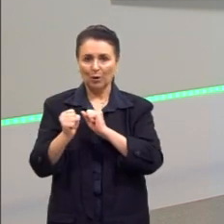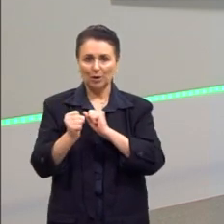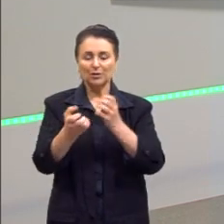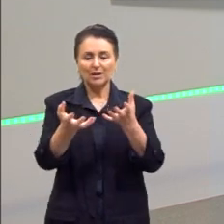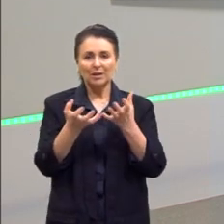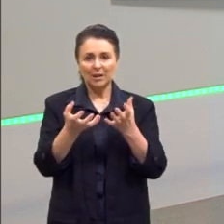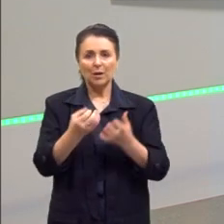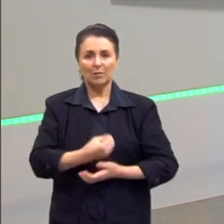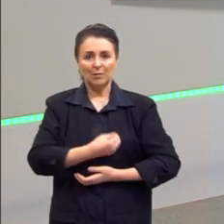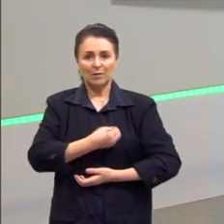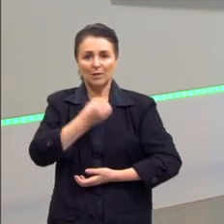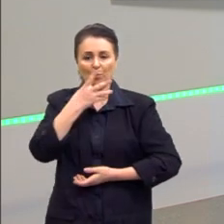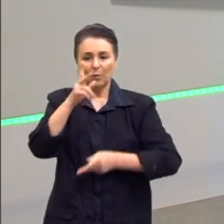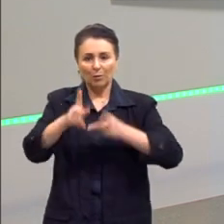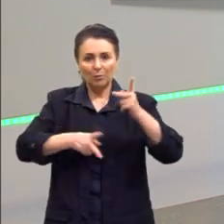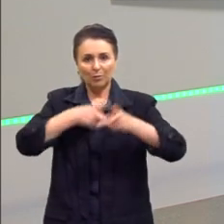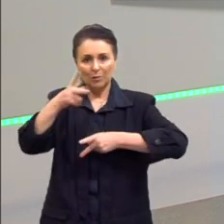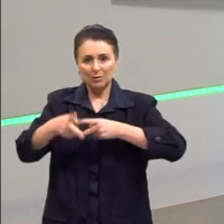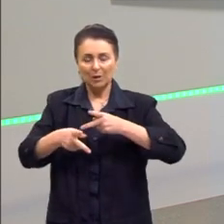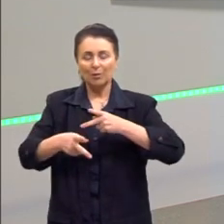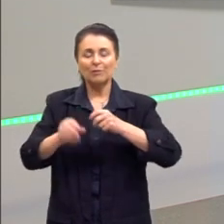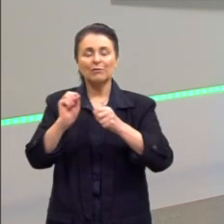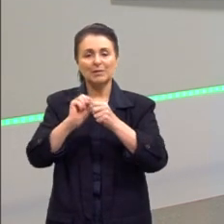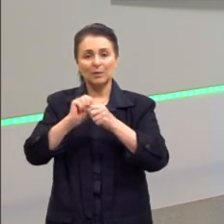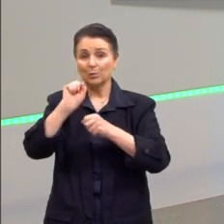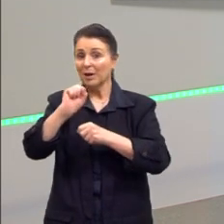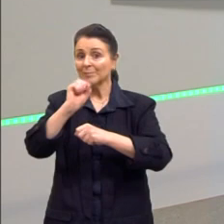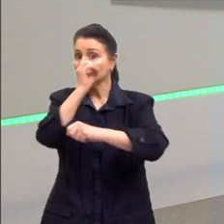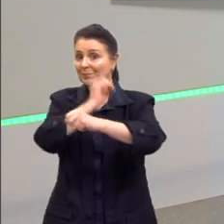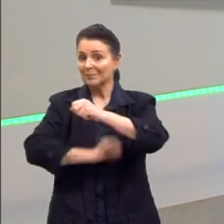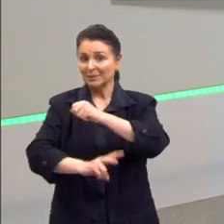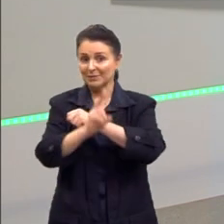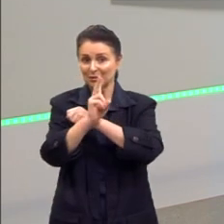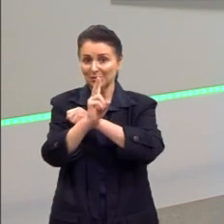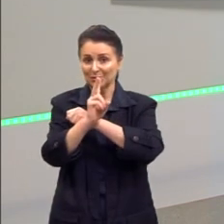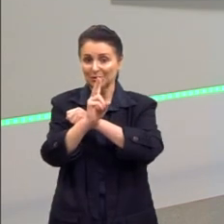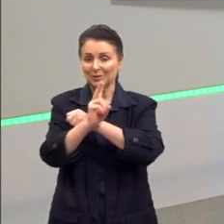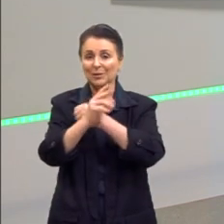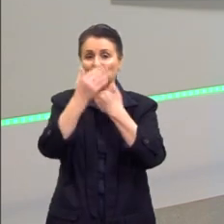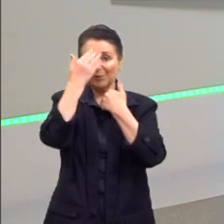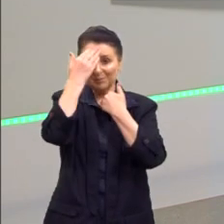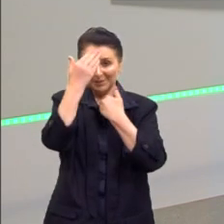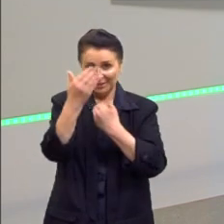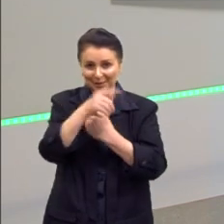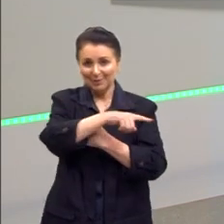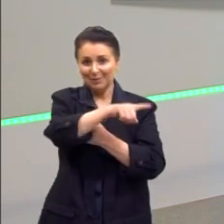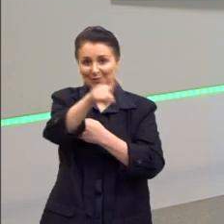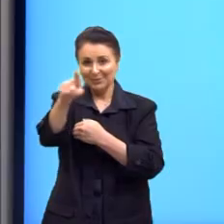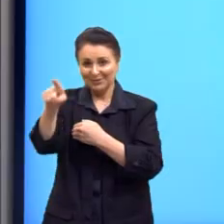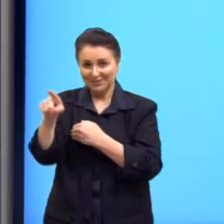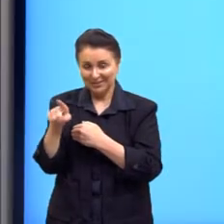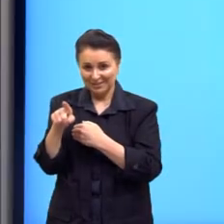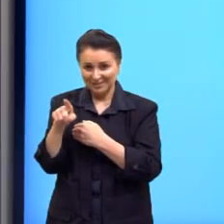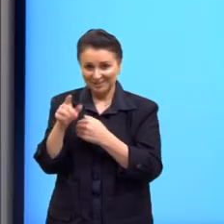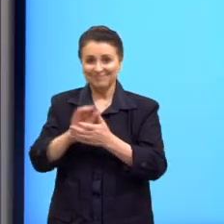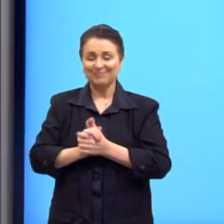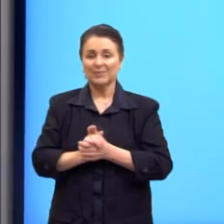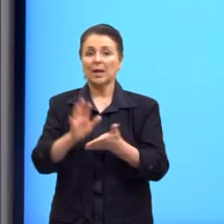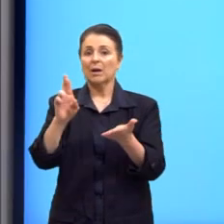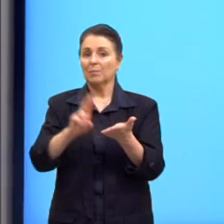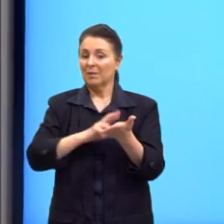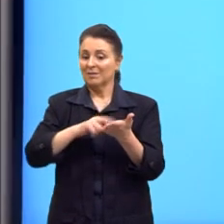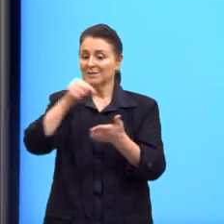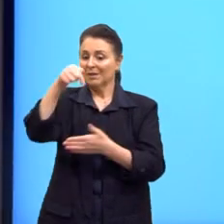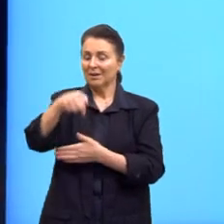população através dos seus investimentos. E agradecer a vocês aqui, terminar com esse slide de uma revista